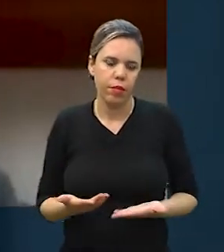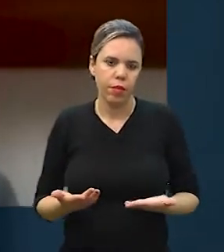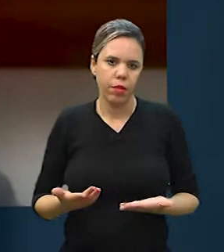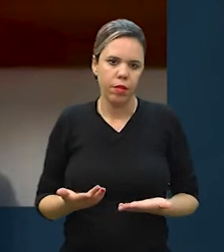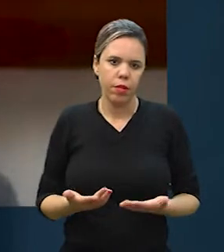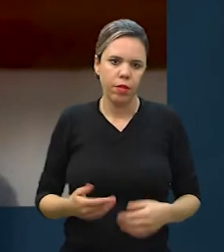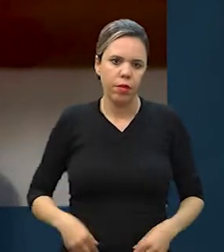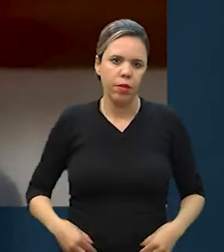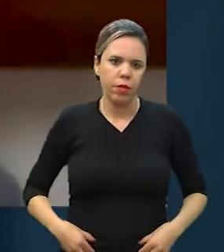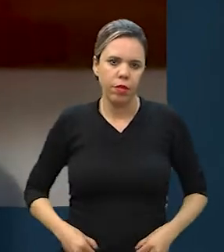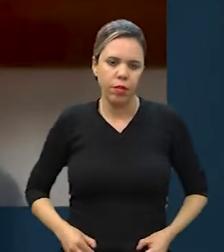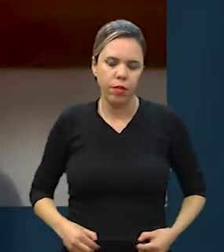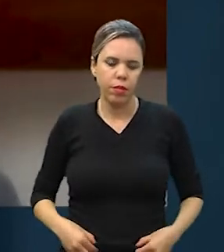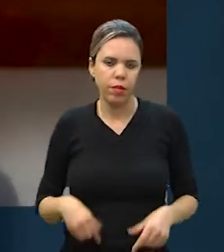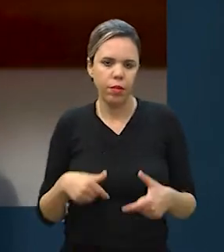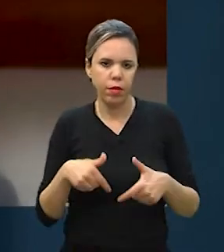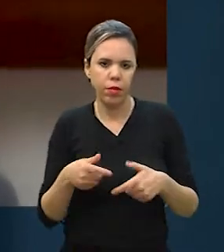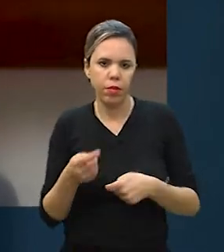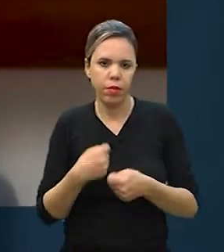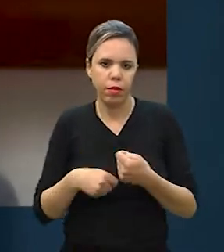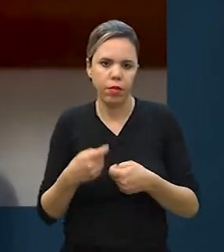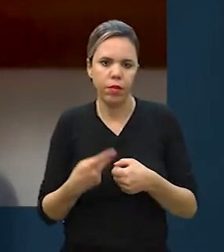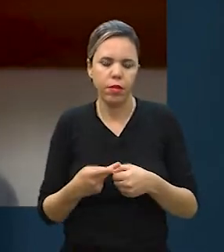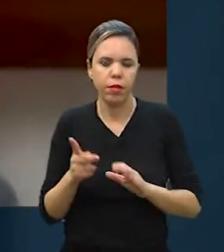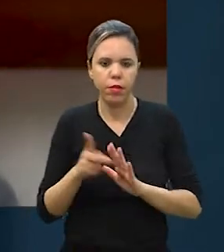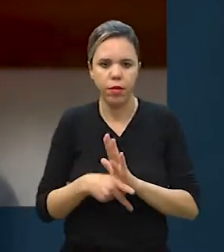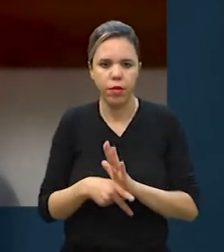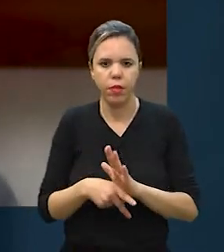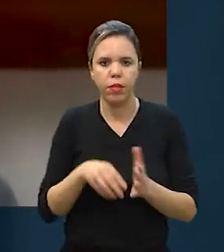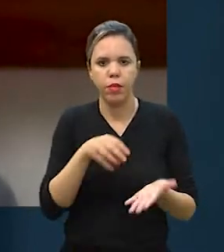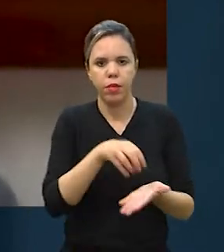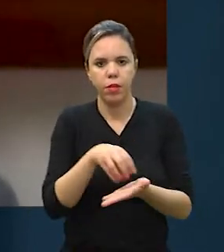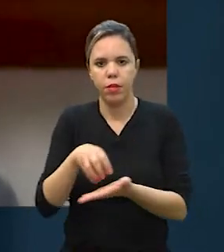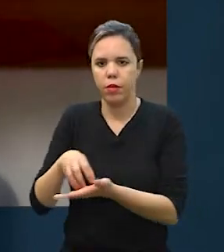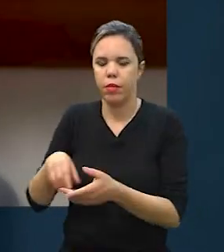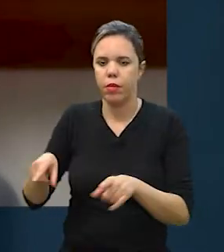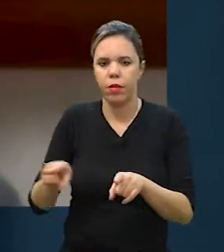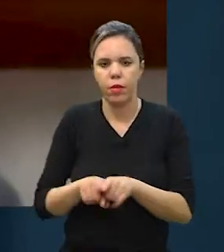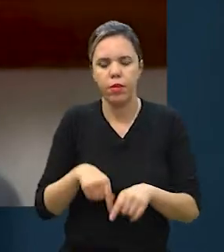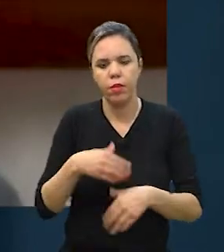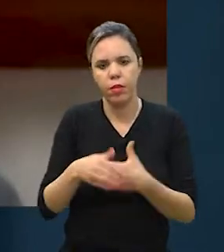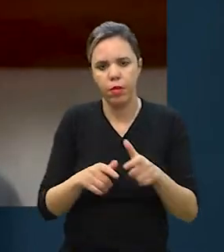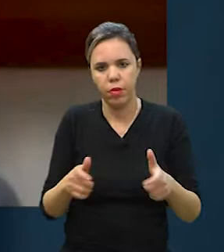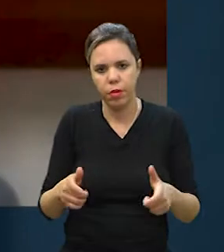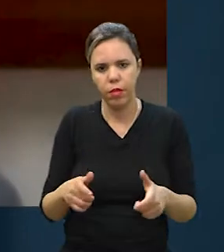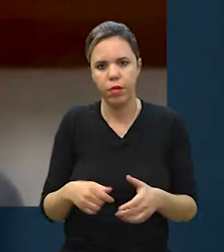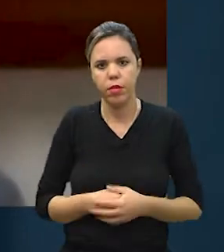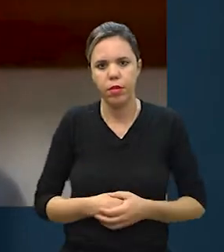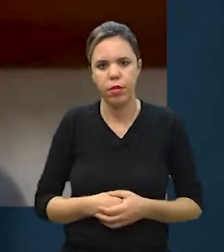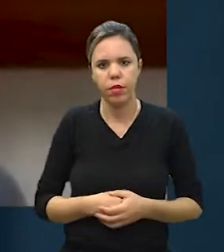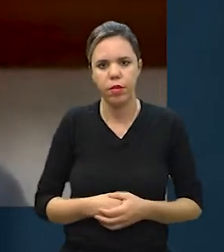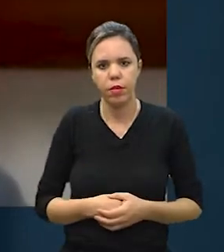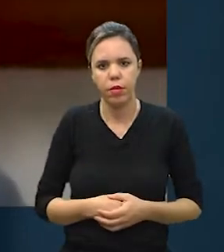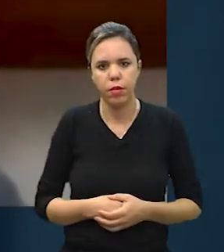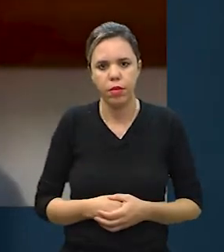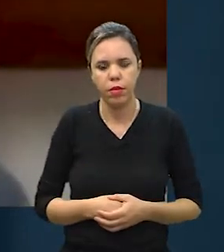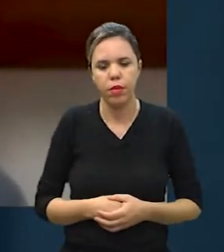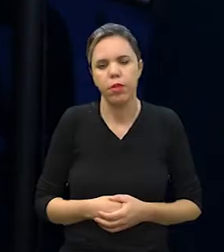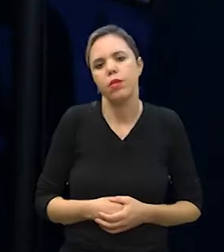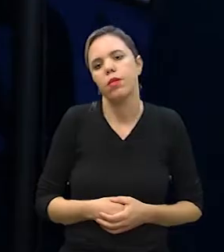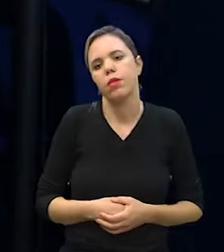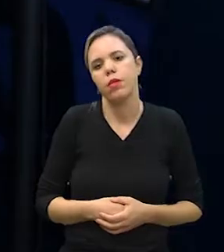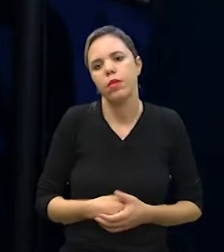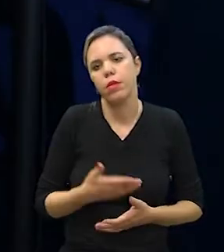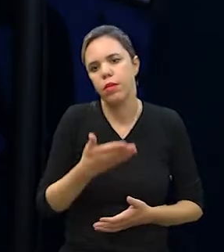com, como eu falei, né? No STREPET, e a gente sempre teve um projeto de trabalhar com as ONGs também. E cada vez mais a gente vê as ONGs